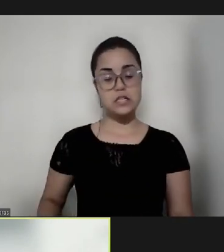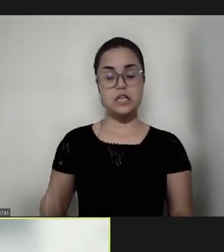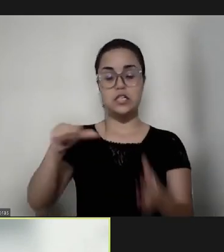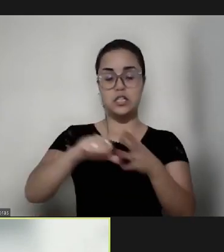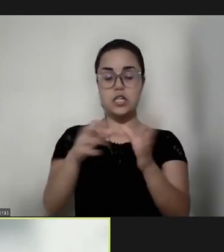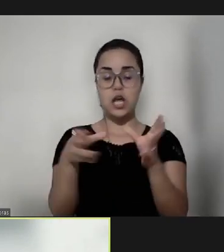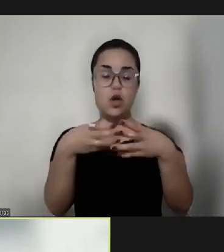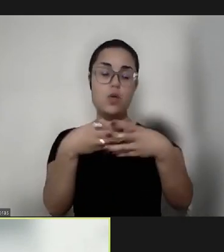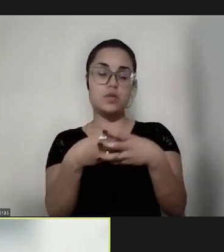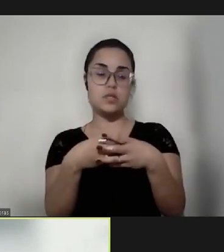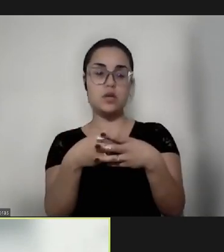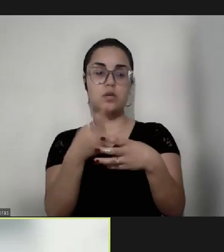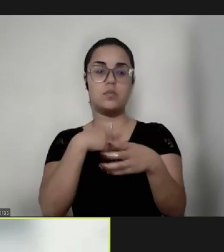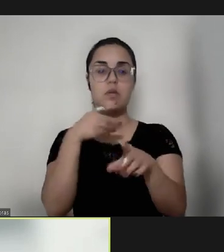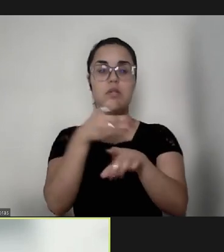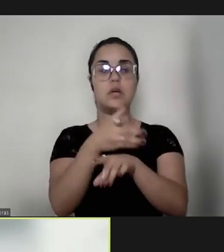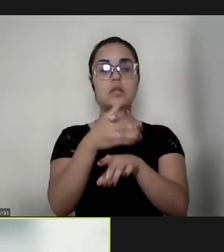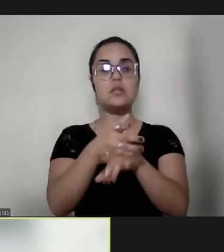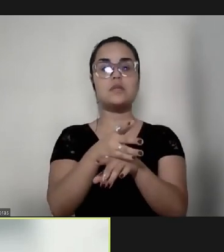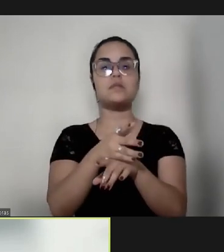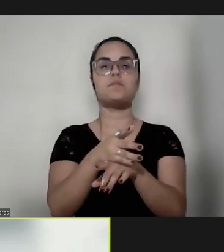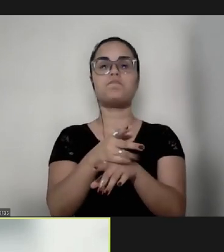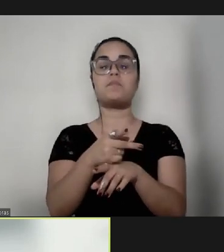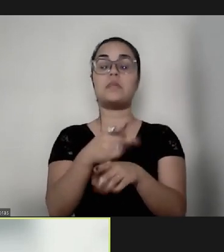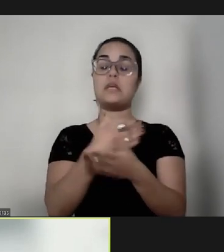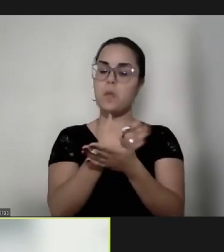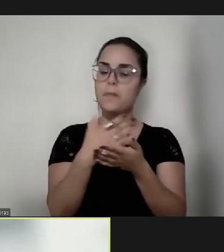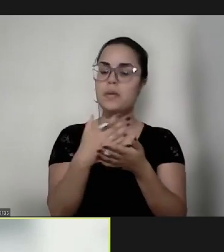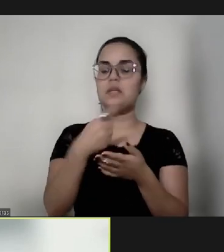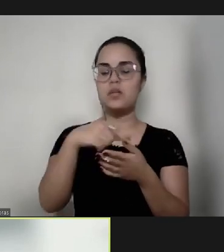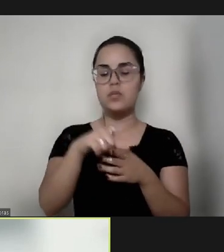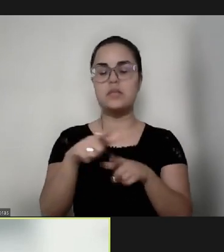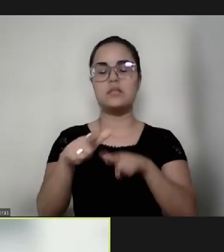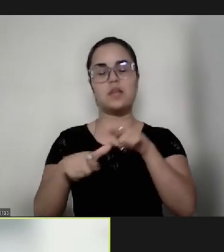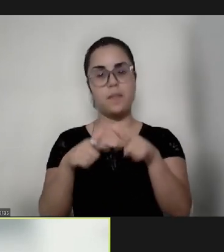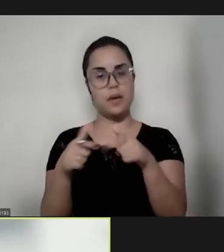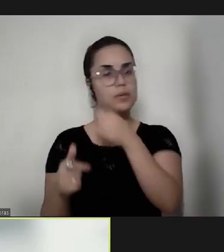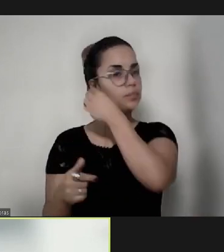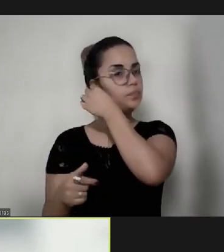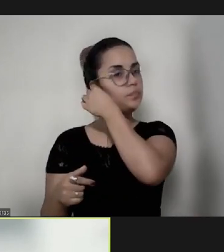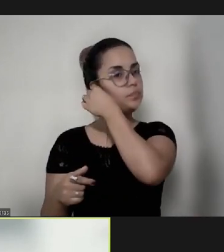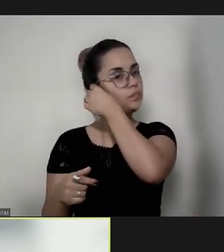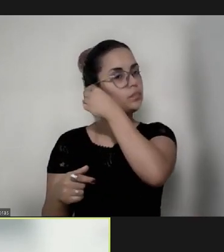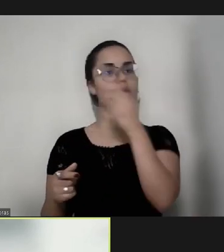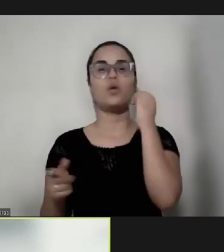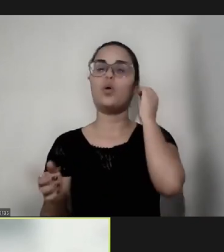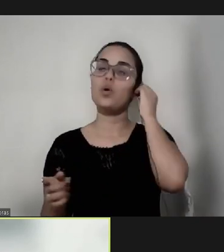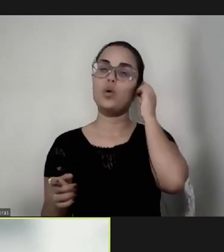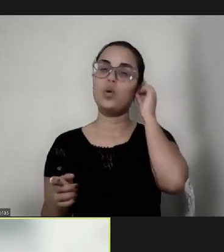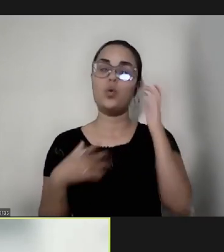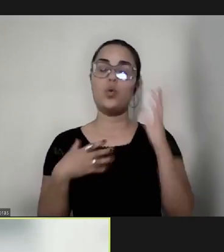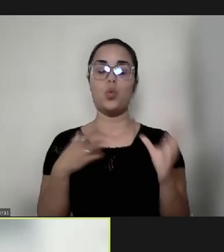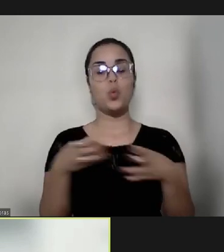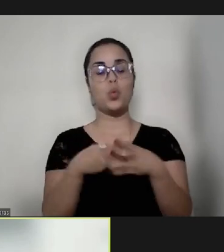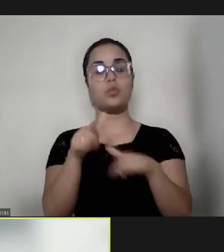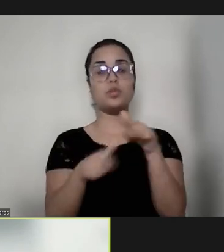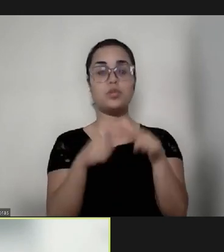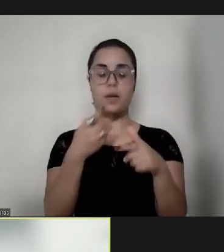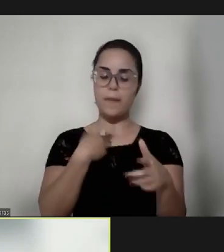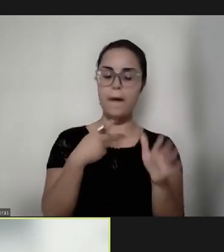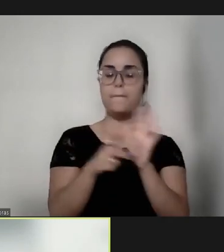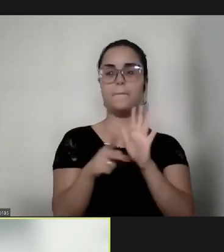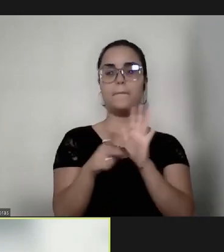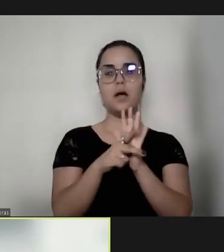programa Humaniza STJ e daremos início a esse ciclo. O Círculo de Acolhimento Parental é um projeto que foi